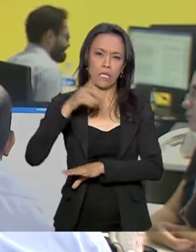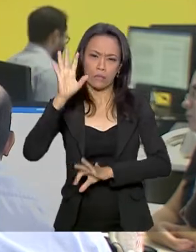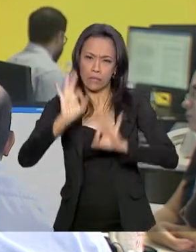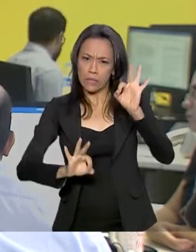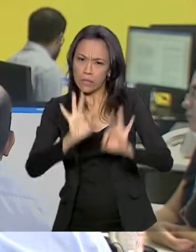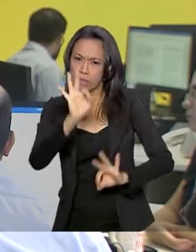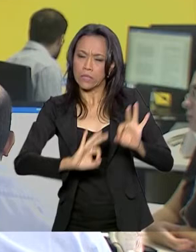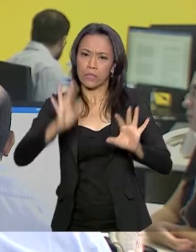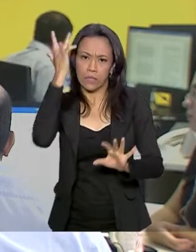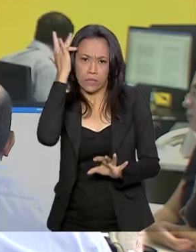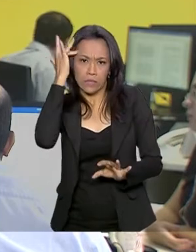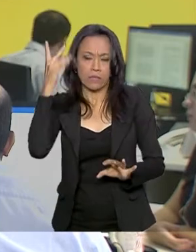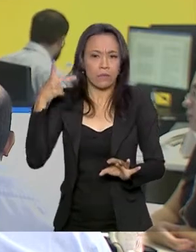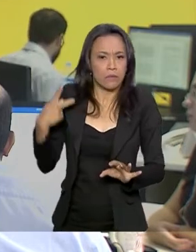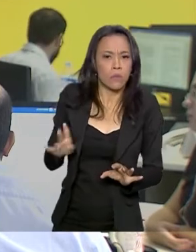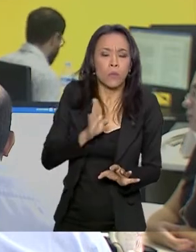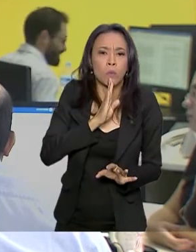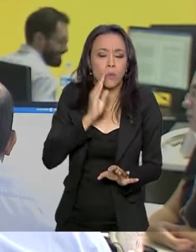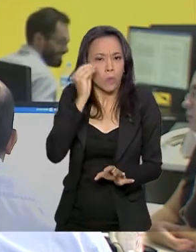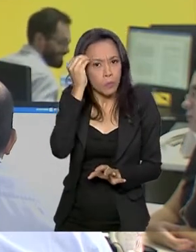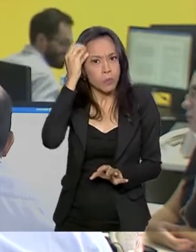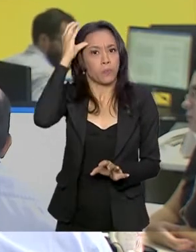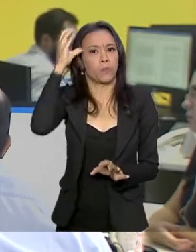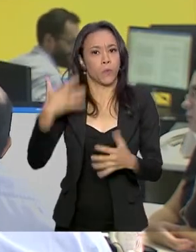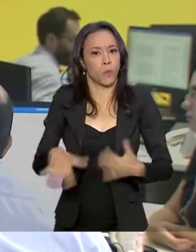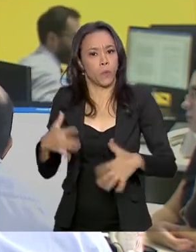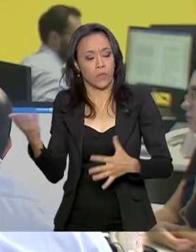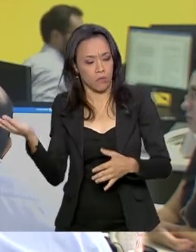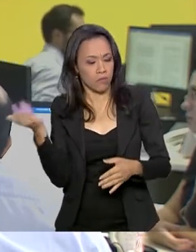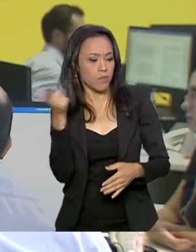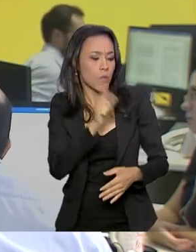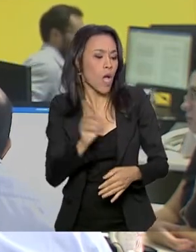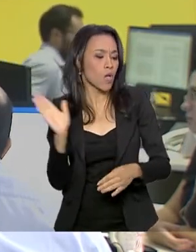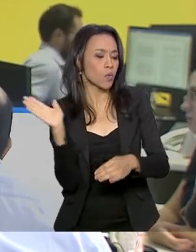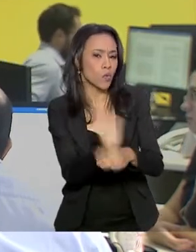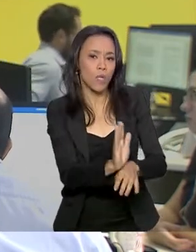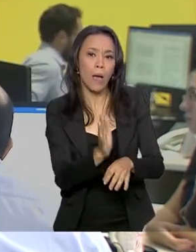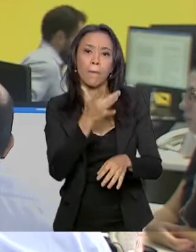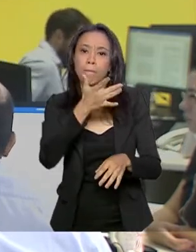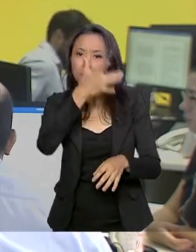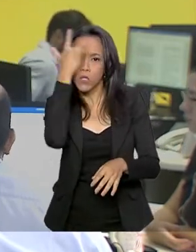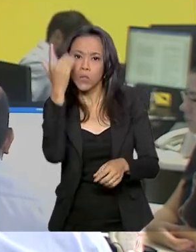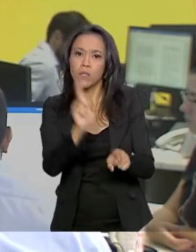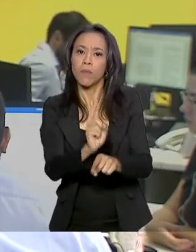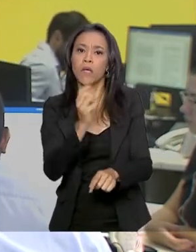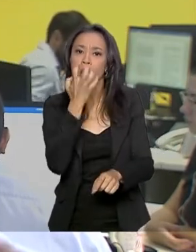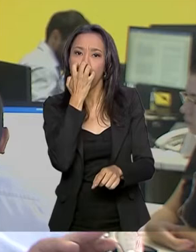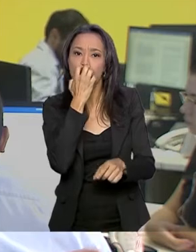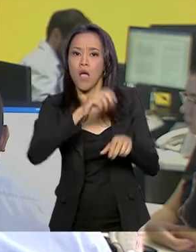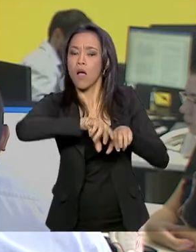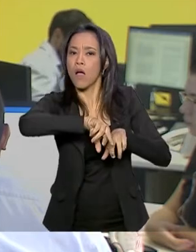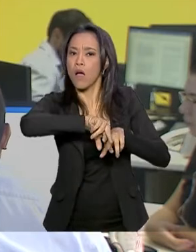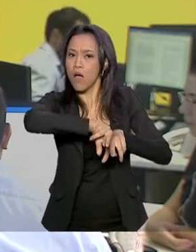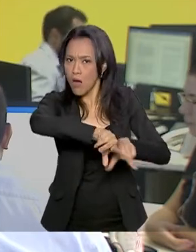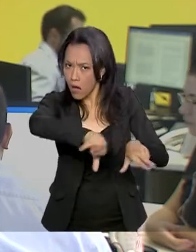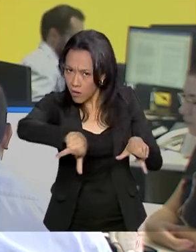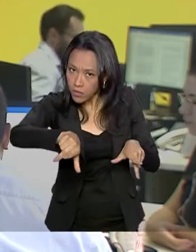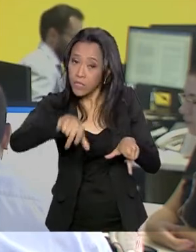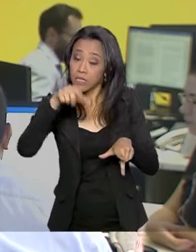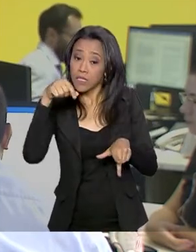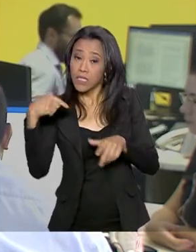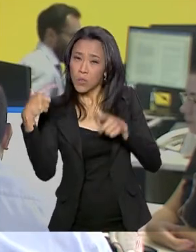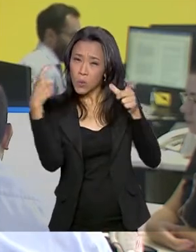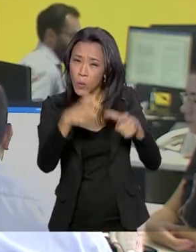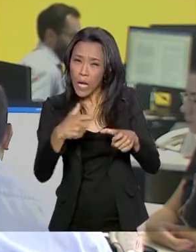militares da área de busca e salvamento, habilitados para resgate de pessoas ou animais. Isso tudo em locais de difícil